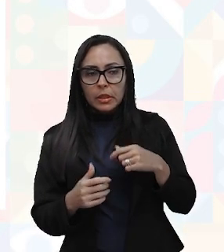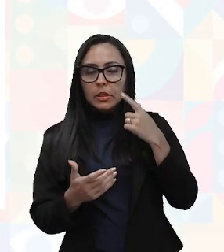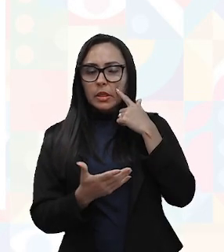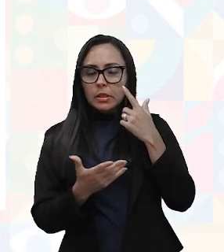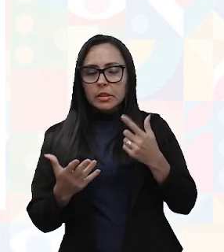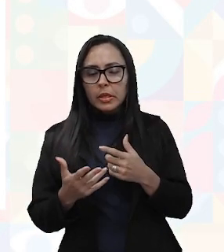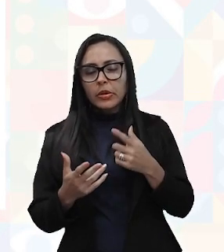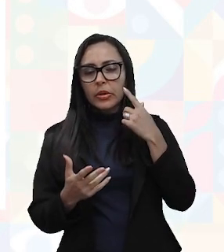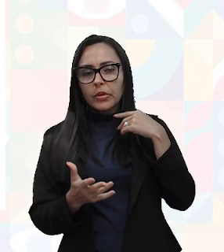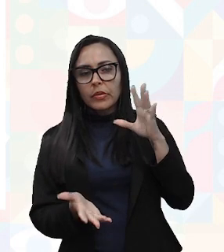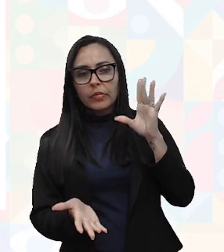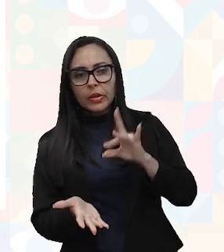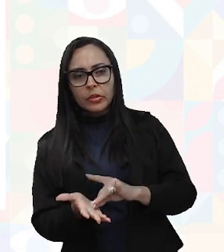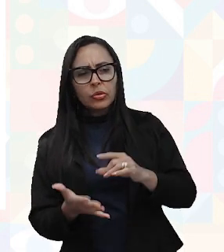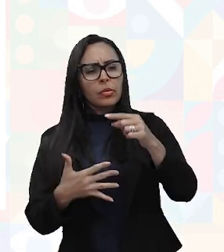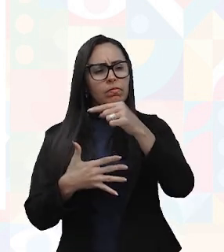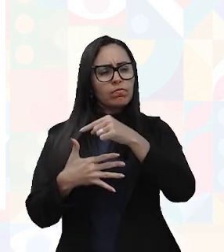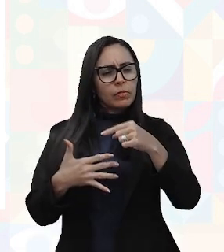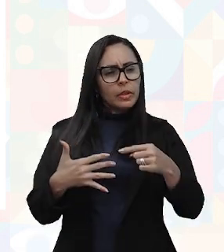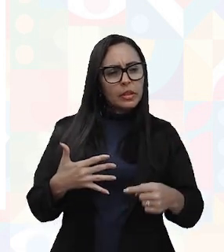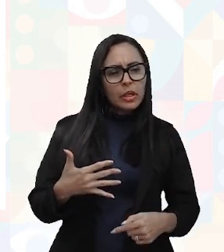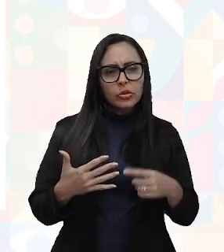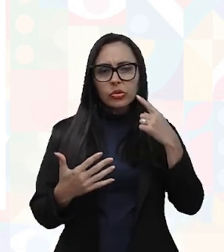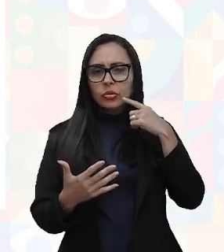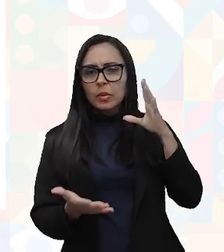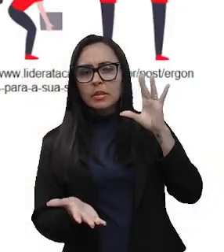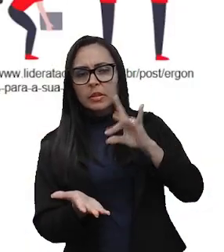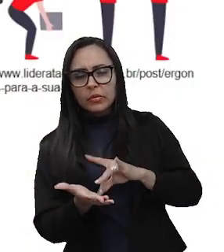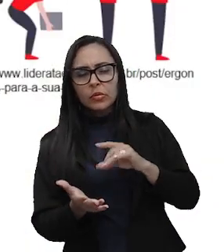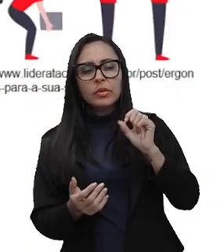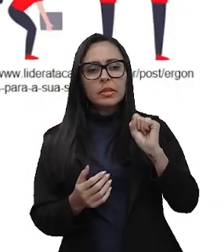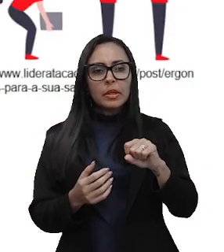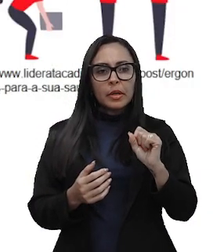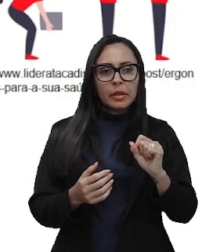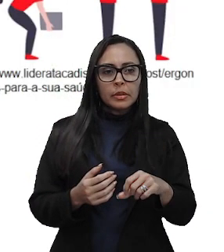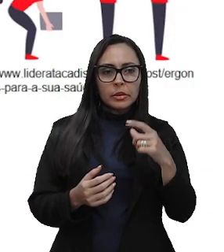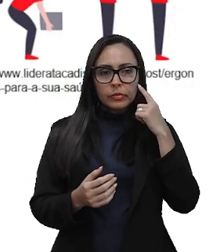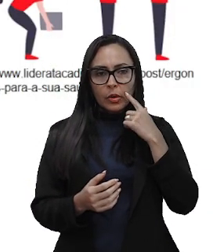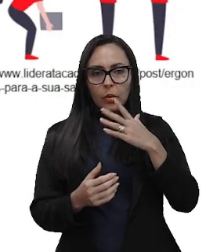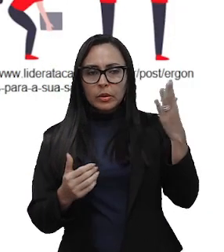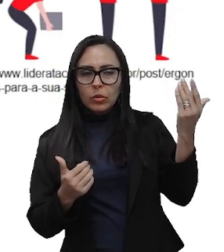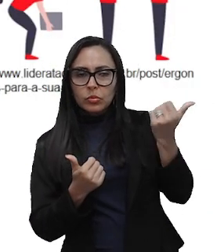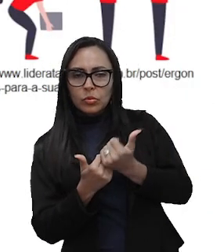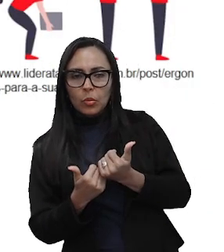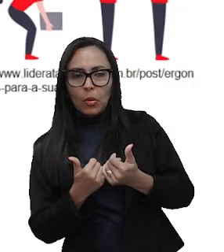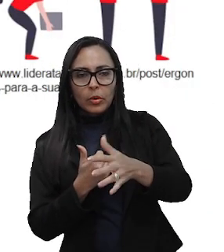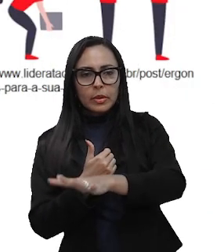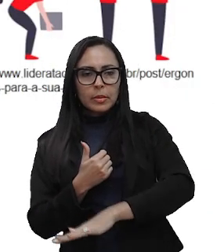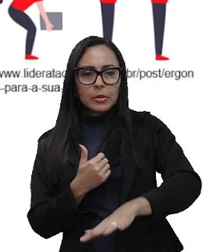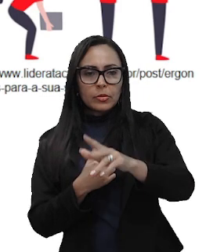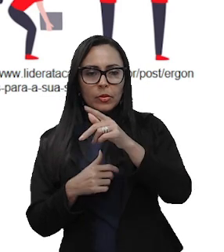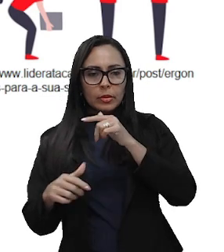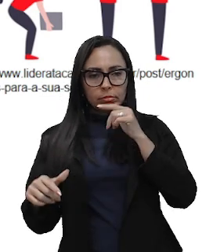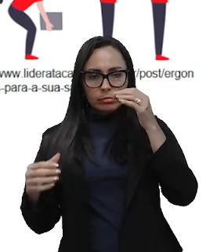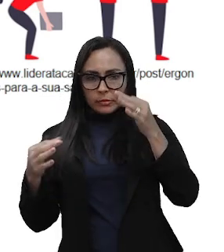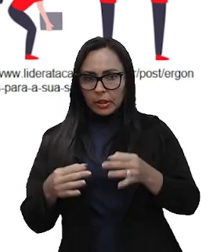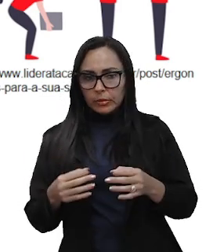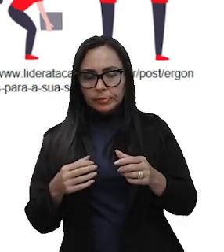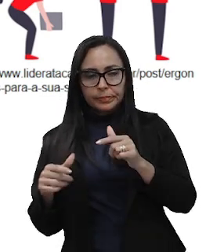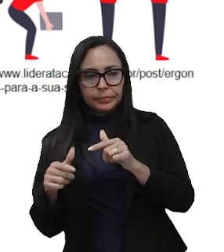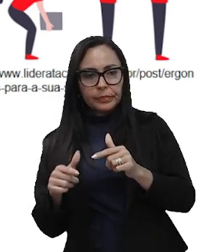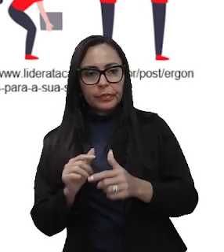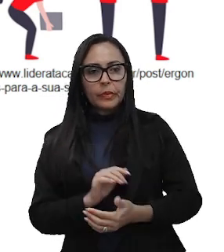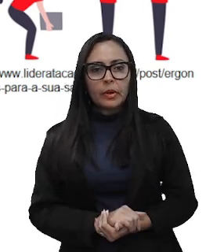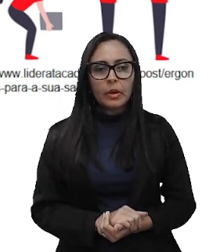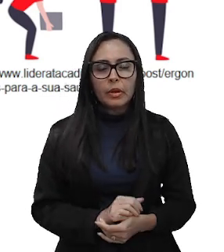consideração a critérios específicos que vão dar esse suporte ao trabalhador, certo? Então, se,